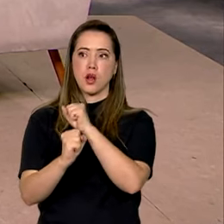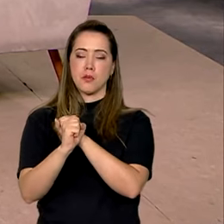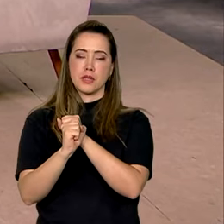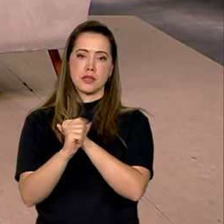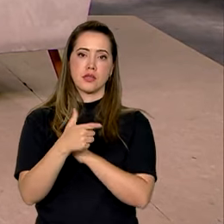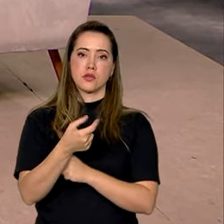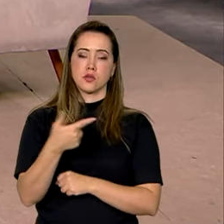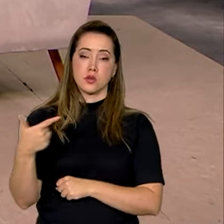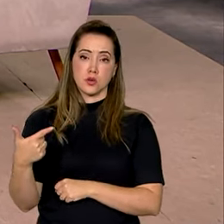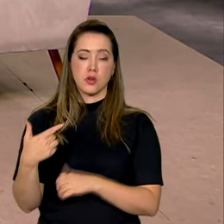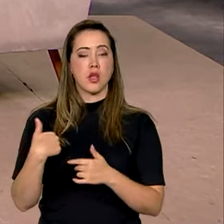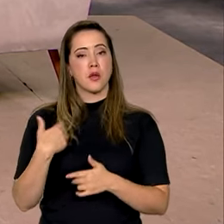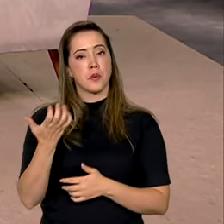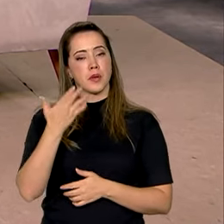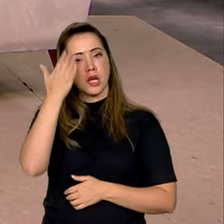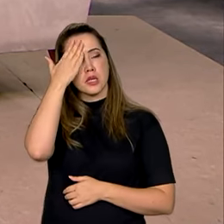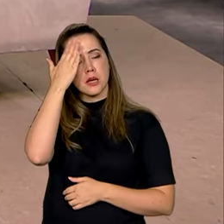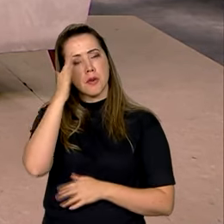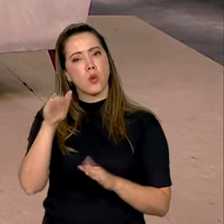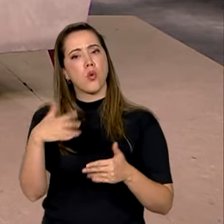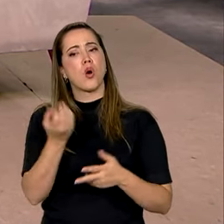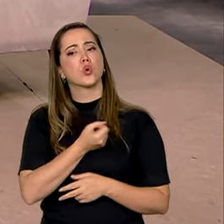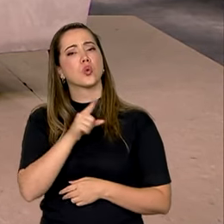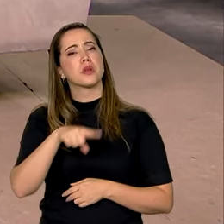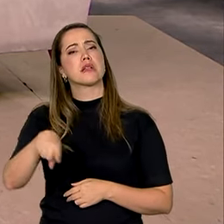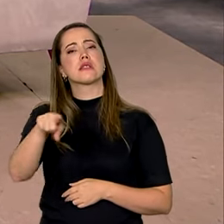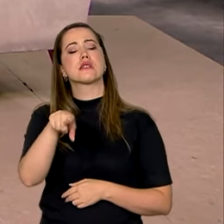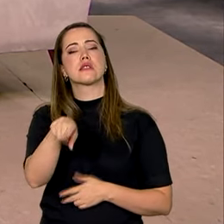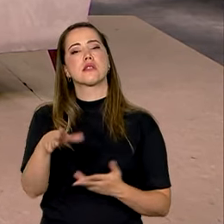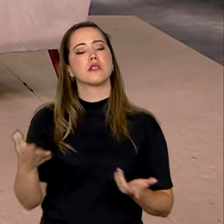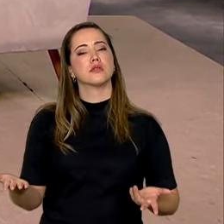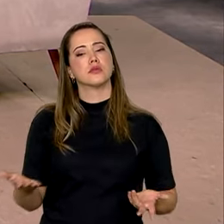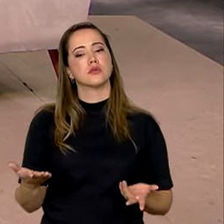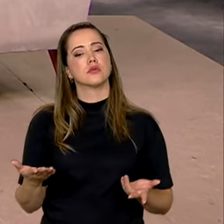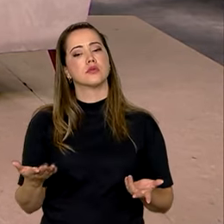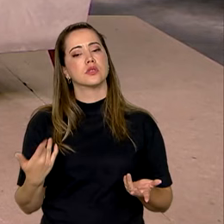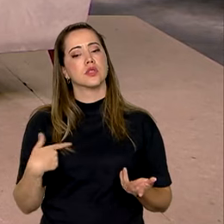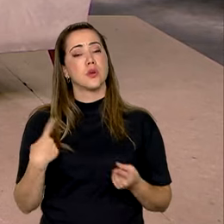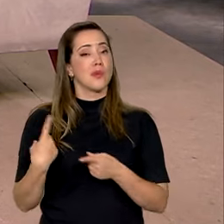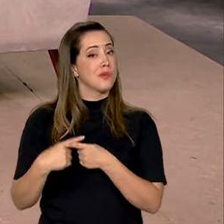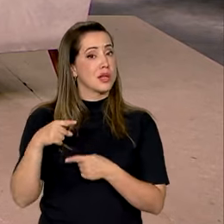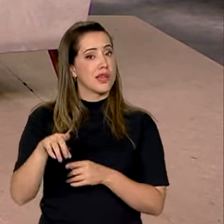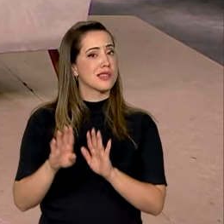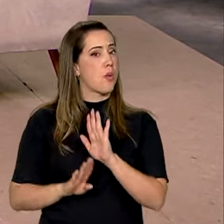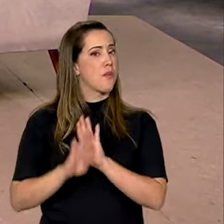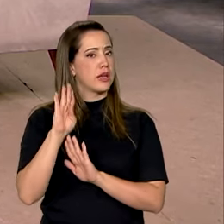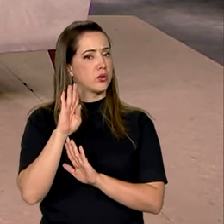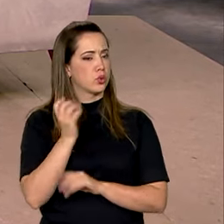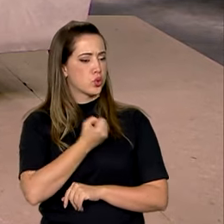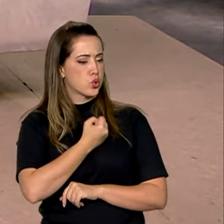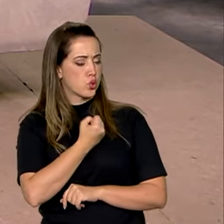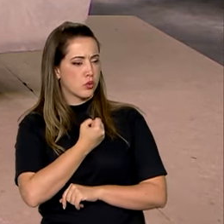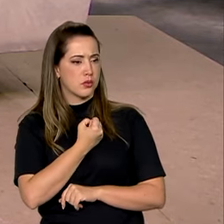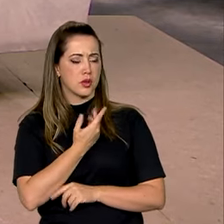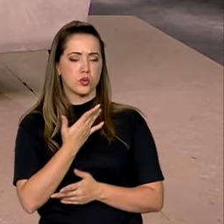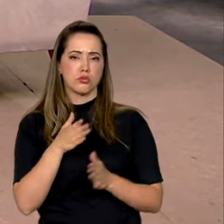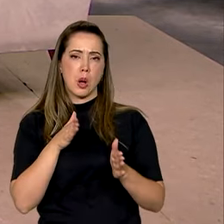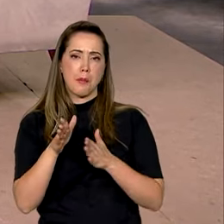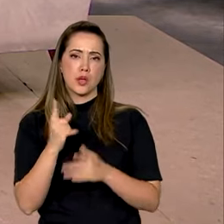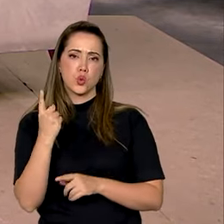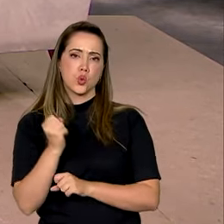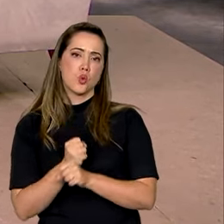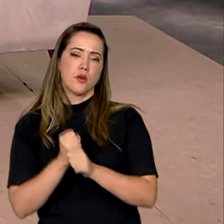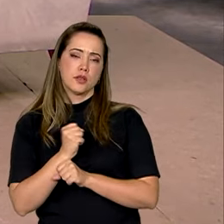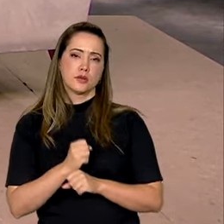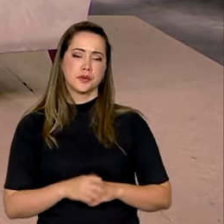Eu gostaria de saber que número é esse e a que se deve esse aumento em pouco menos de um